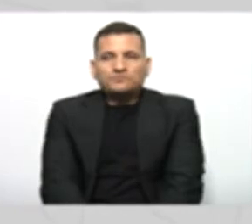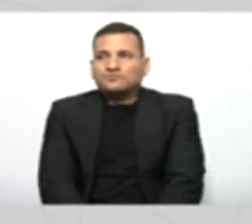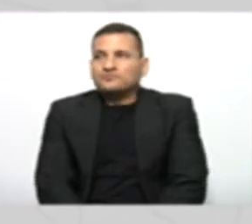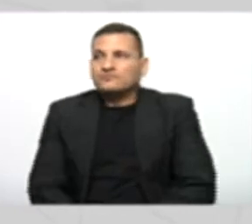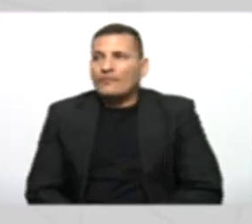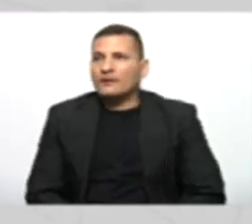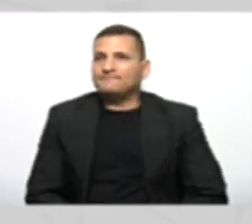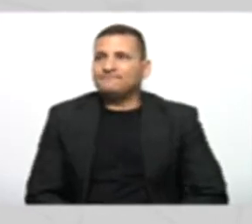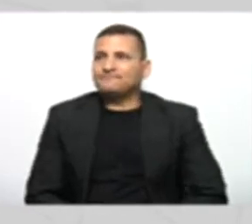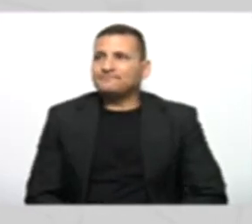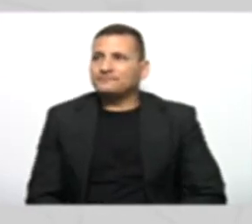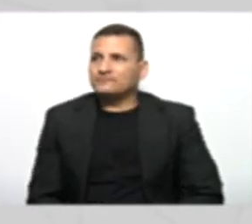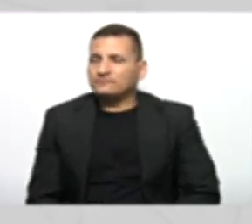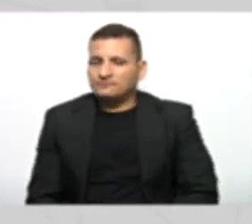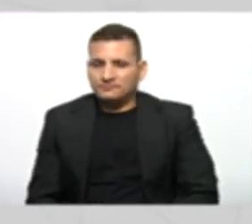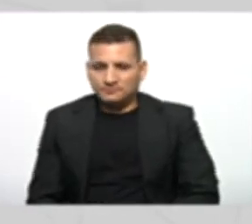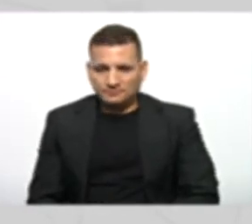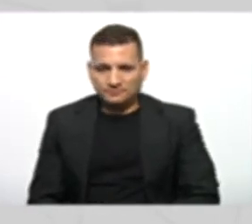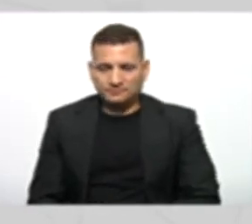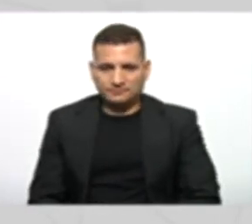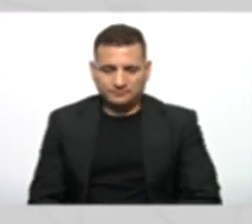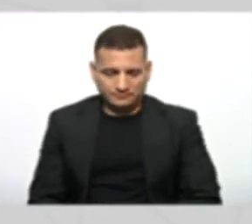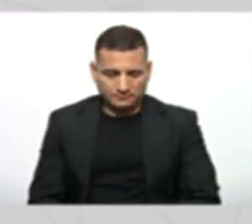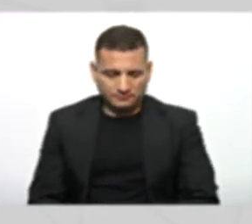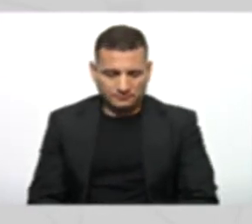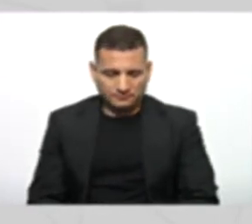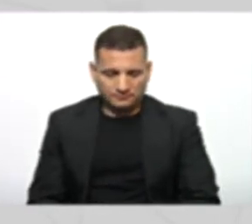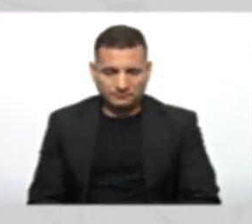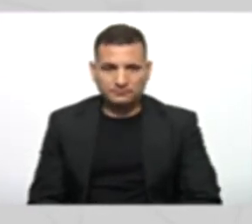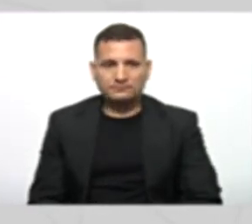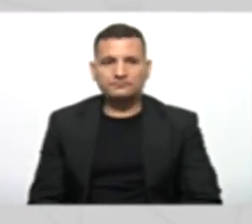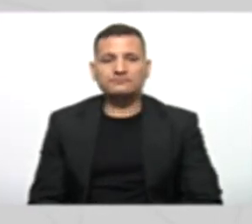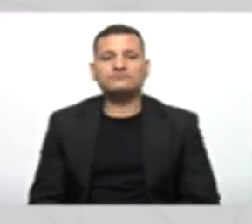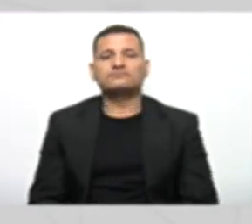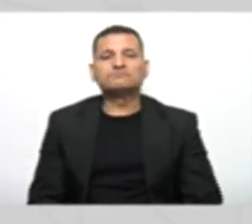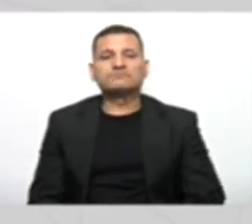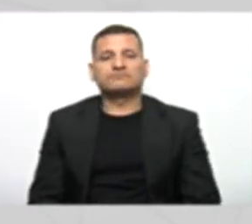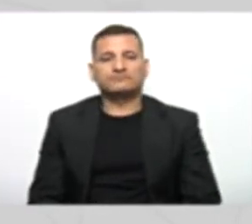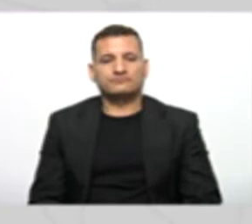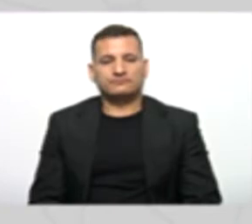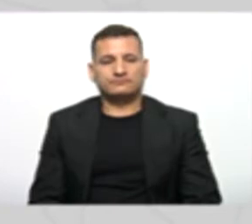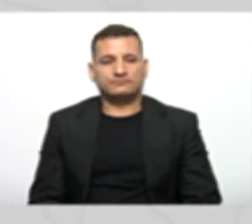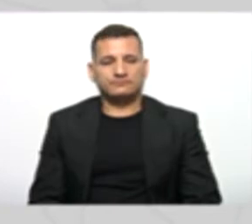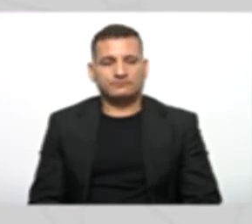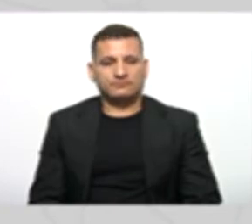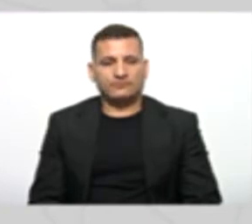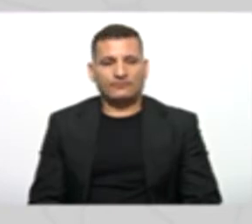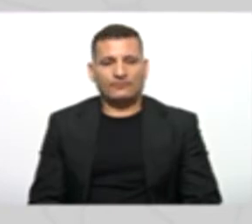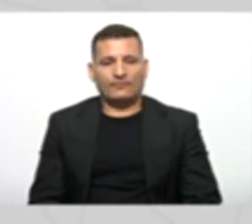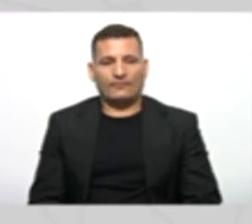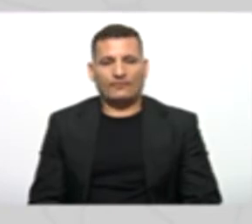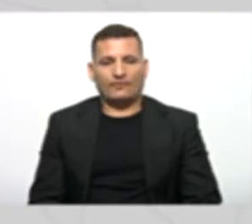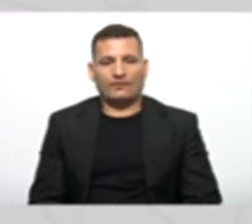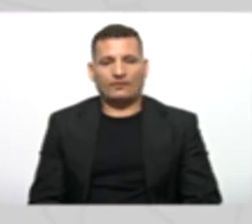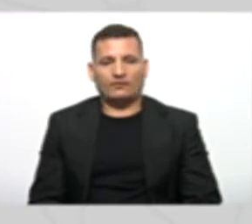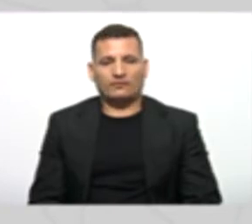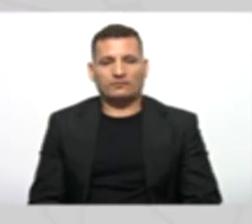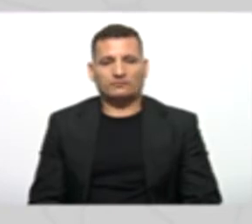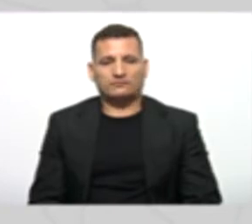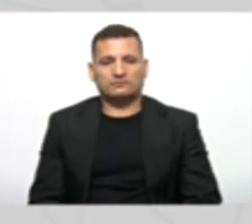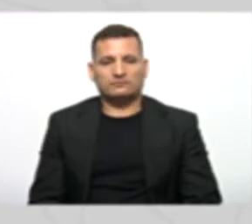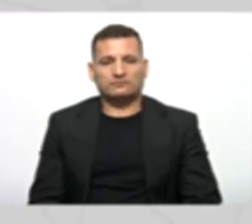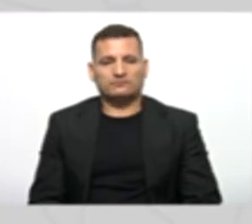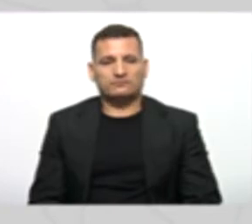Para a gente complementar Com as informações Específicas Da nossa classe Pessoa jurídica